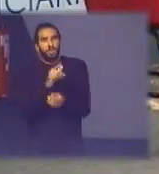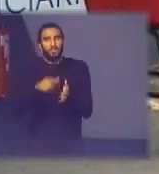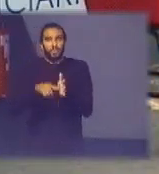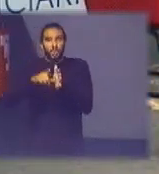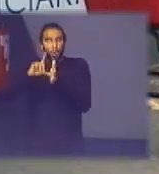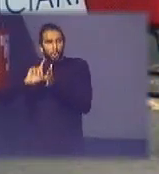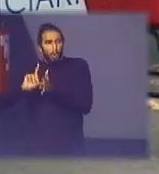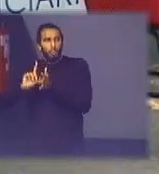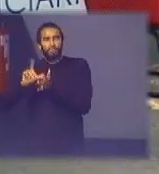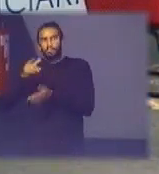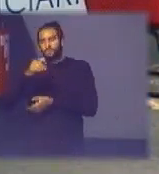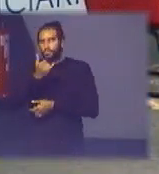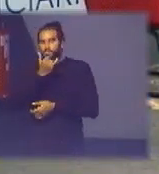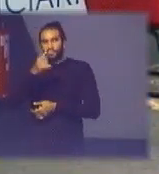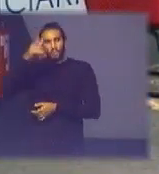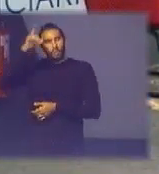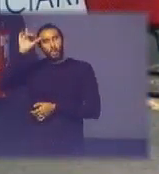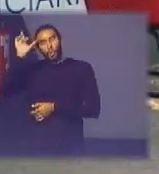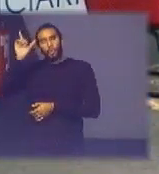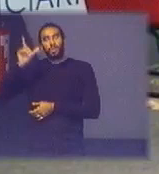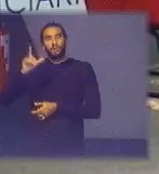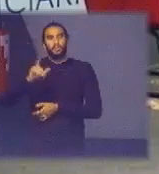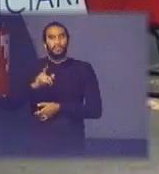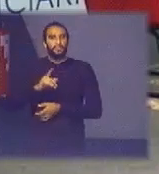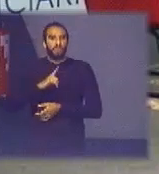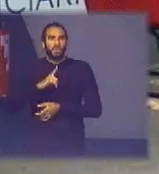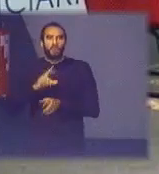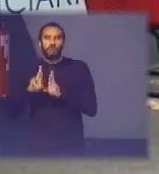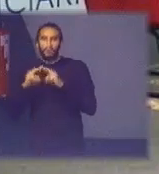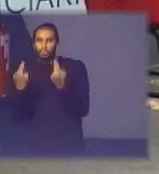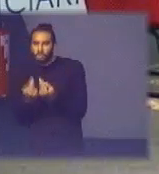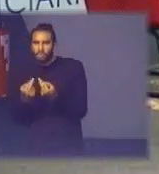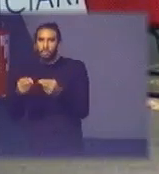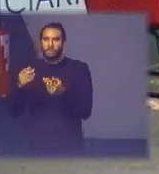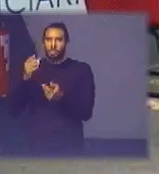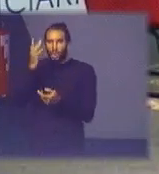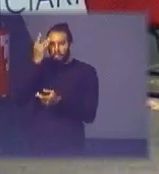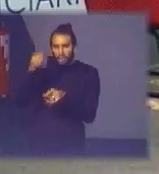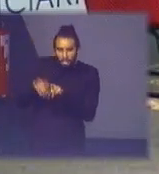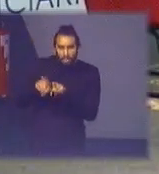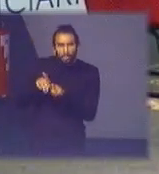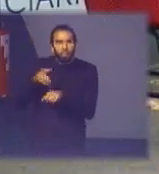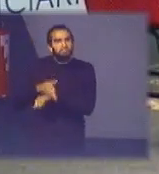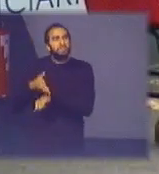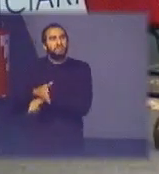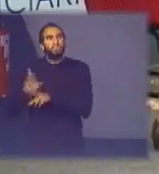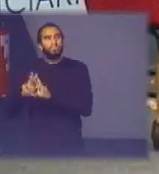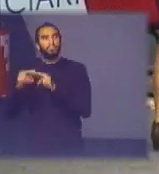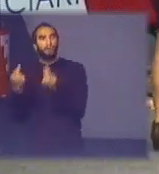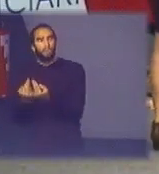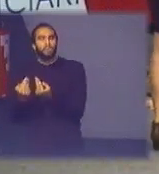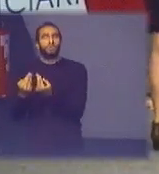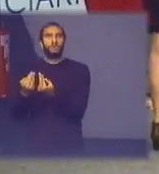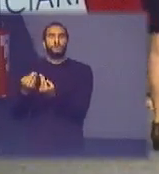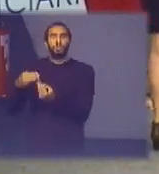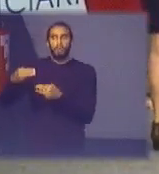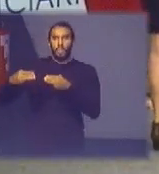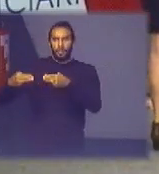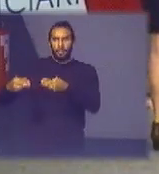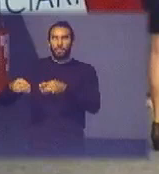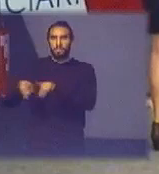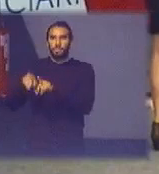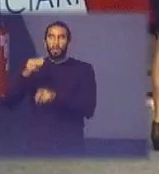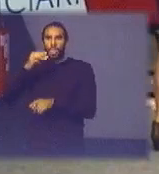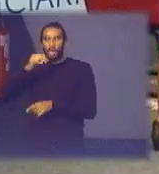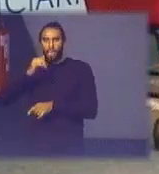Meio Ambiente hoje está acontecendo reuniões e amanhã também a gente está participando de reunião com o Ministério de Minas e Energia a respeito